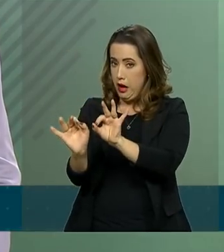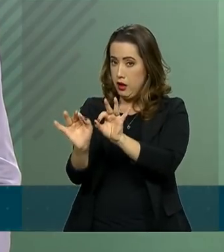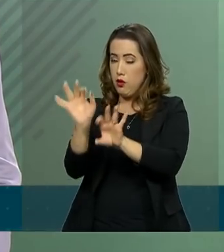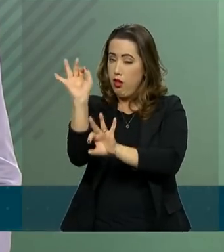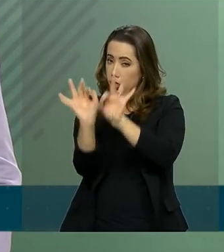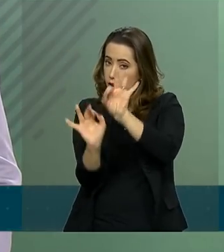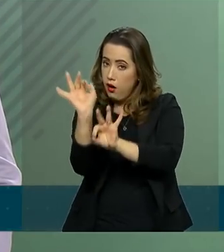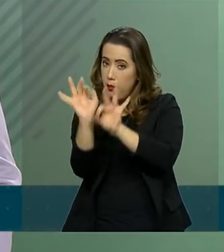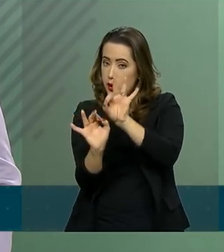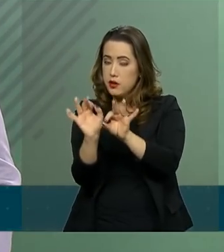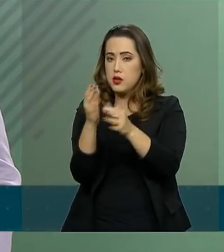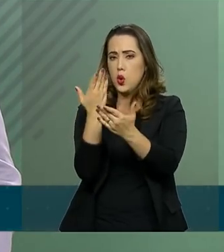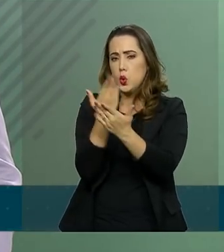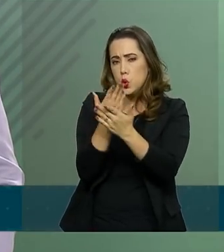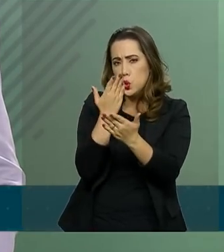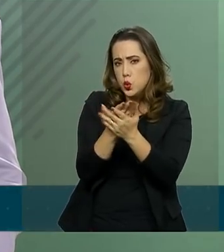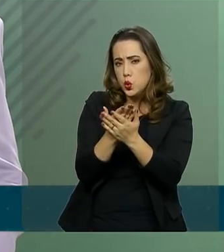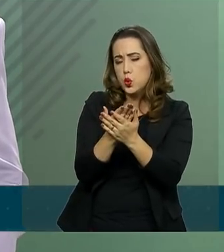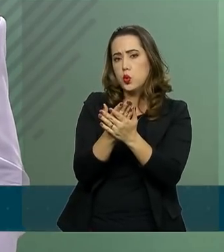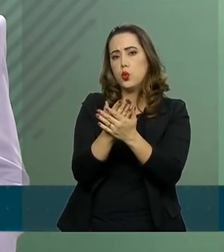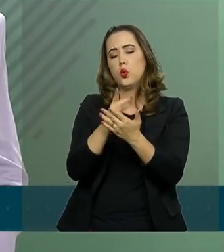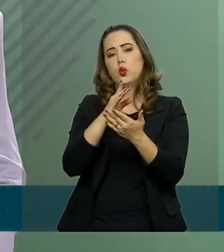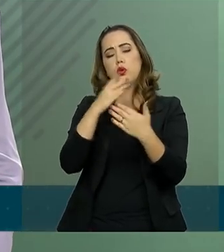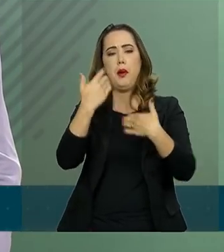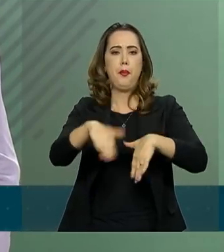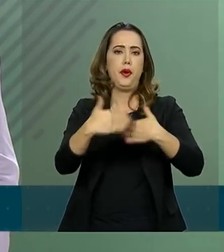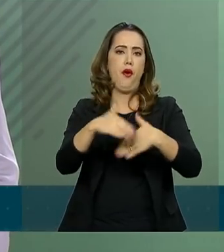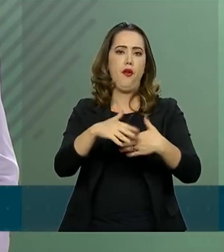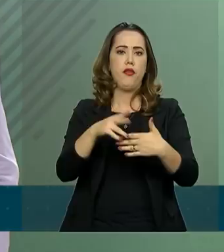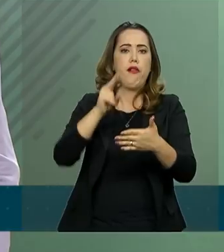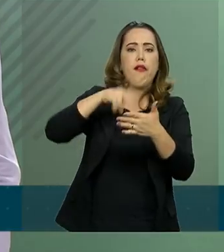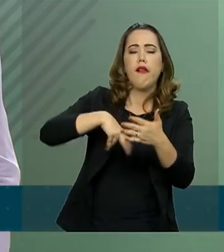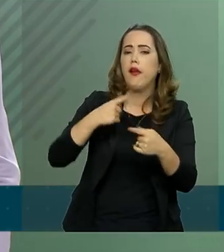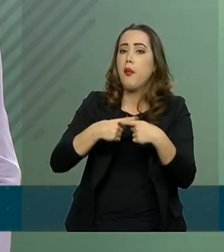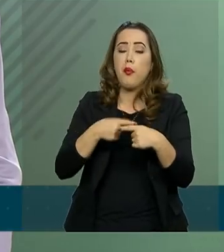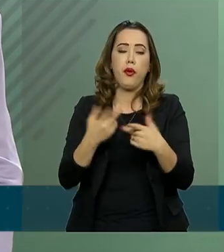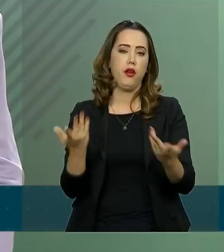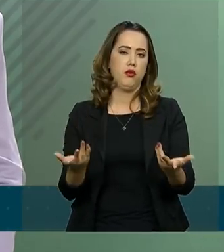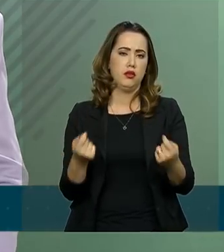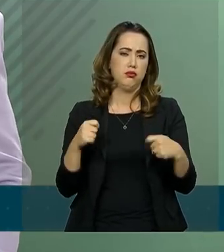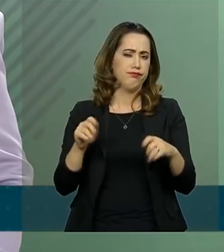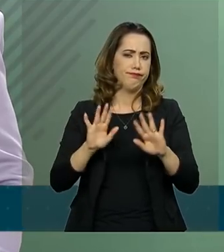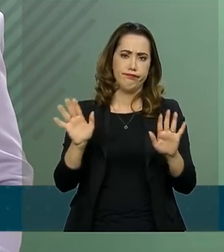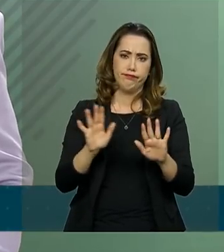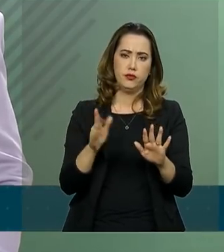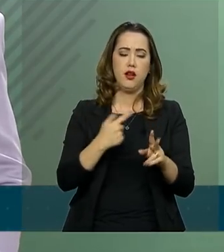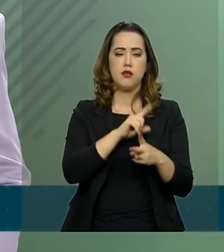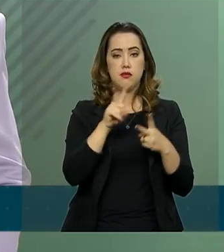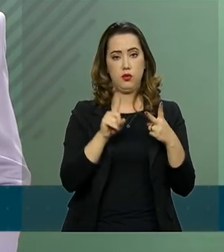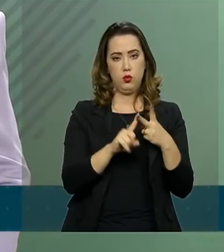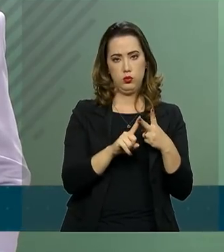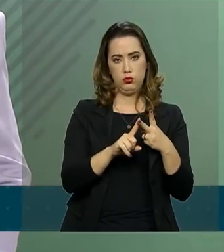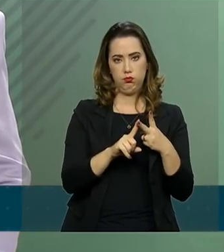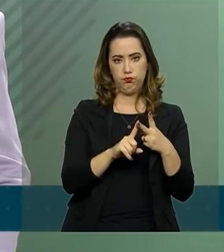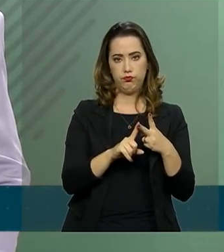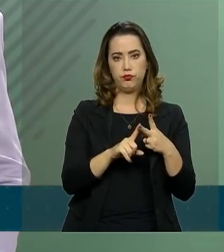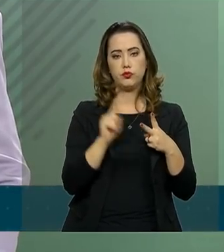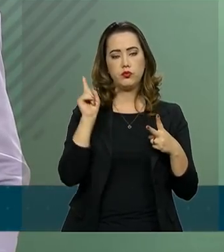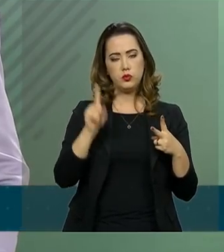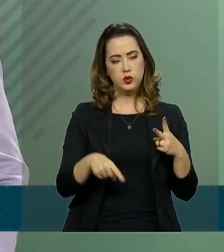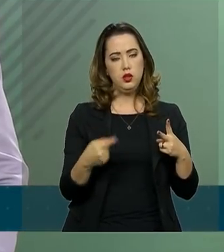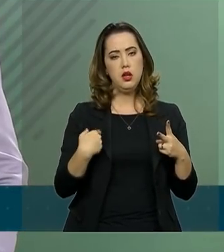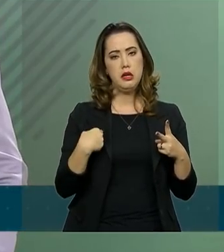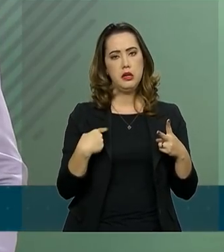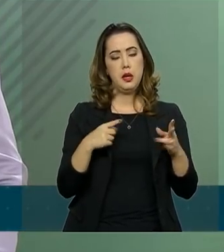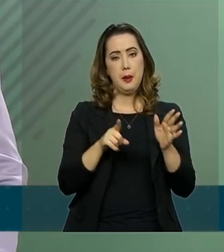na elaboração e na análise da prova, de fazer a sua leitura. Com relação à tua segunda pergunta, que é a